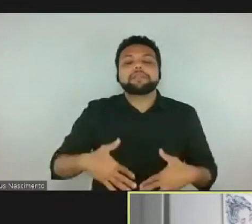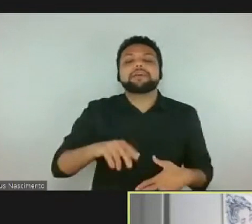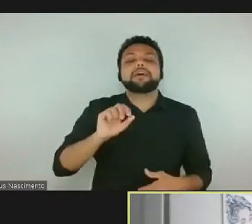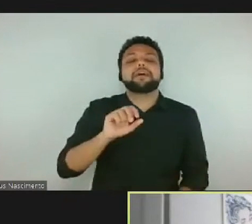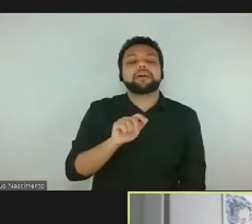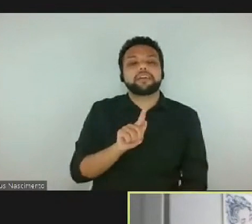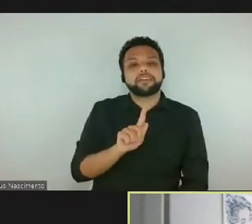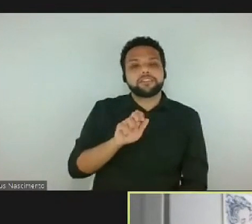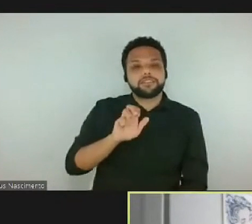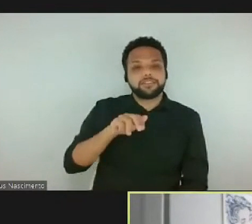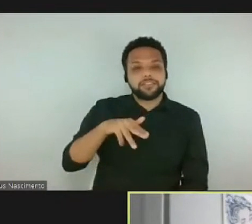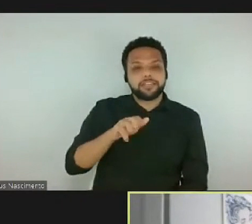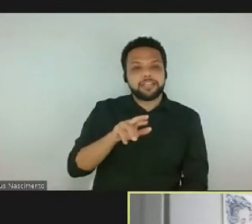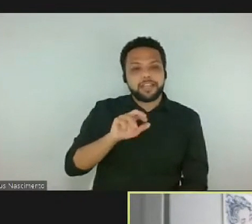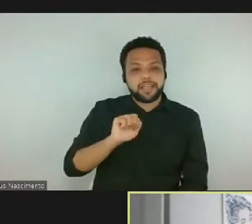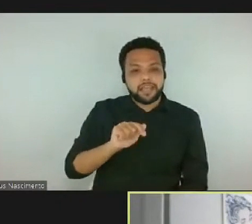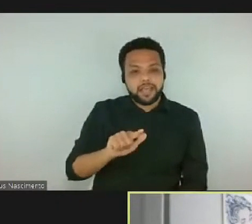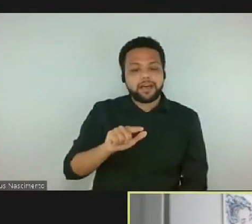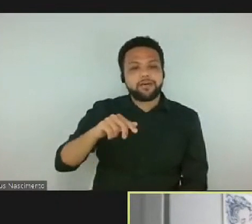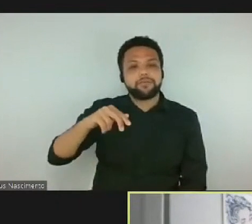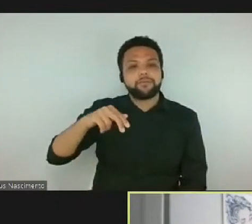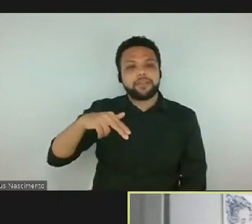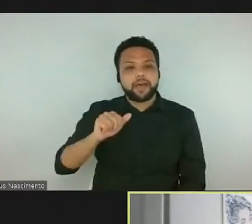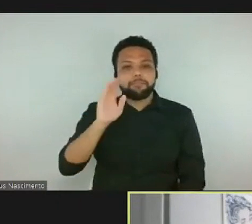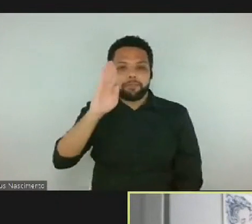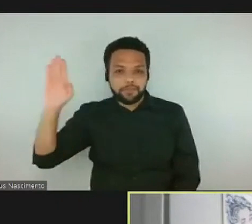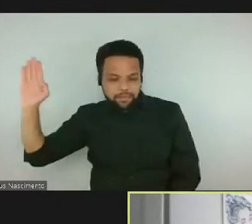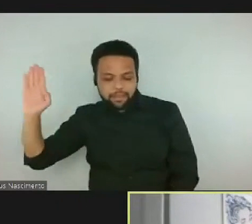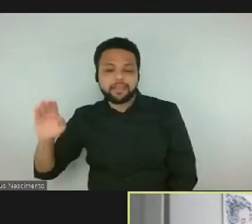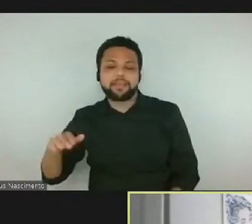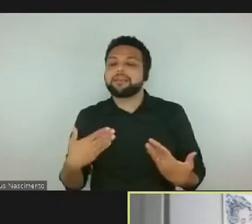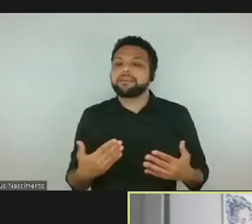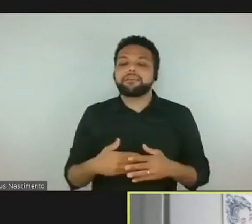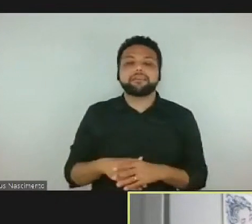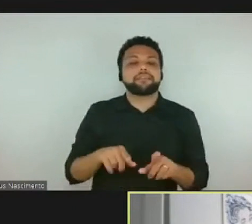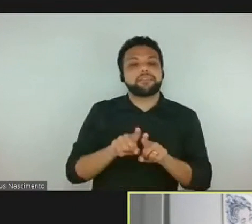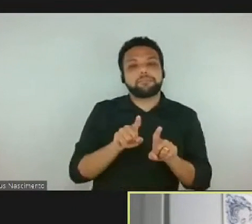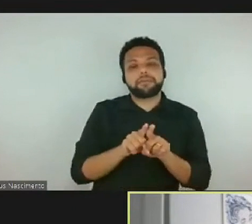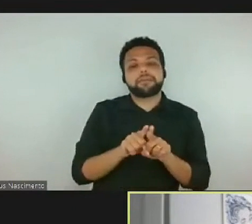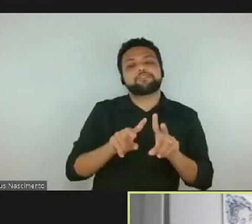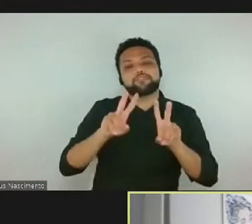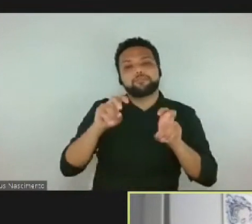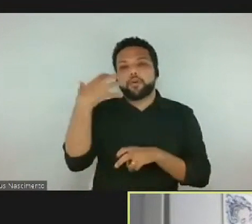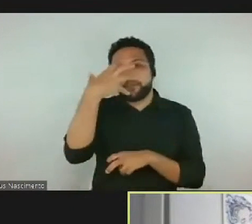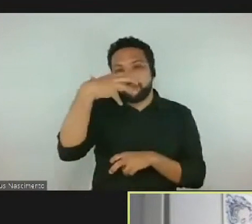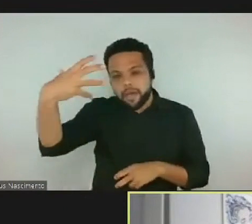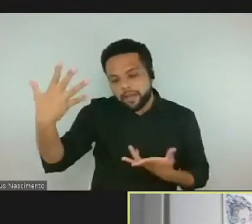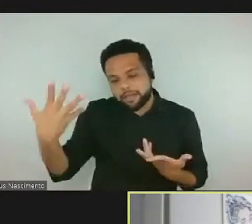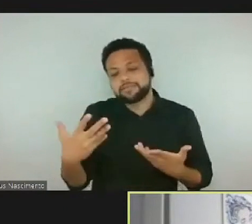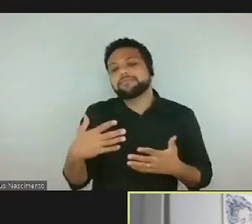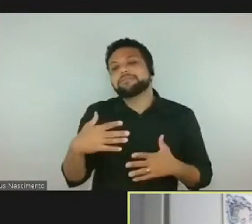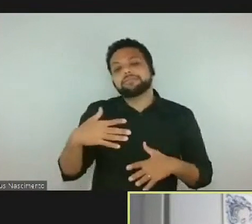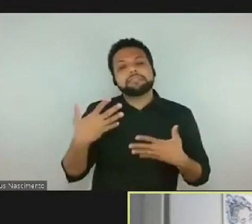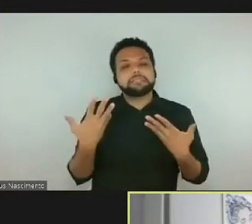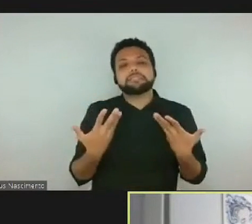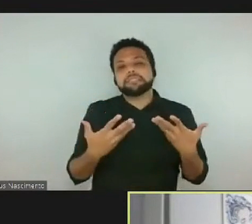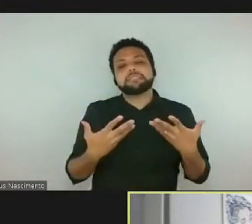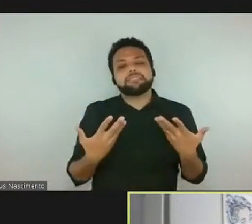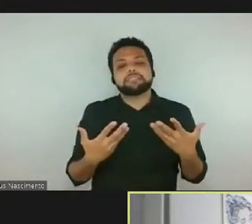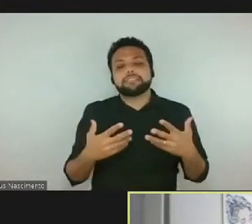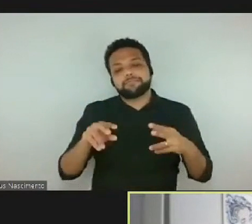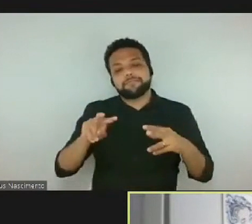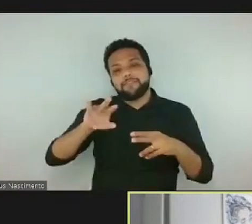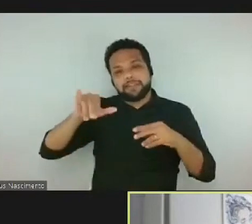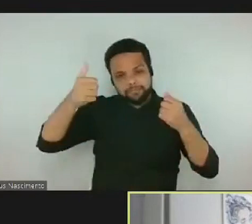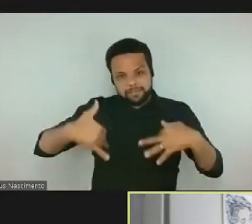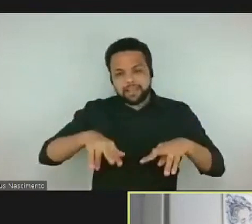romance do Daniel Penac, que vai falar sobre as questões da leitura, porque é muito abrangente, e eu trago